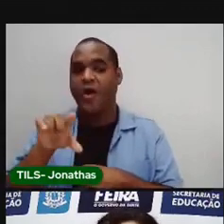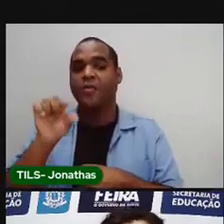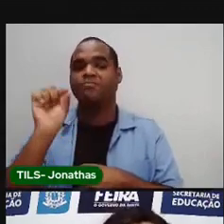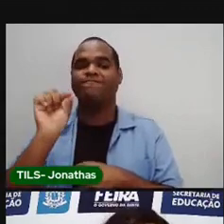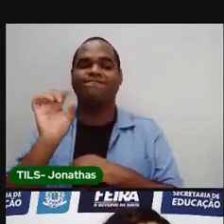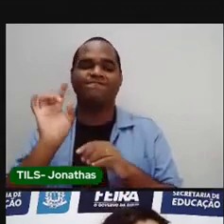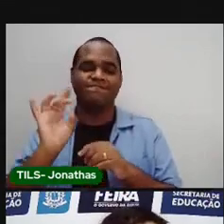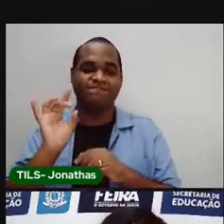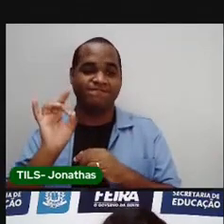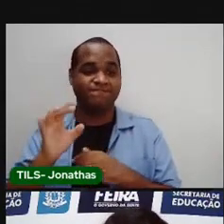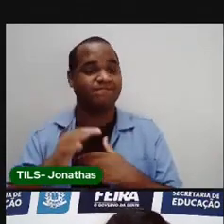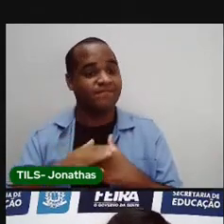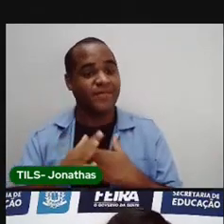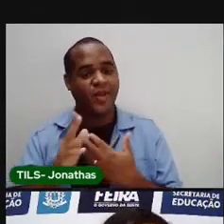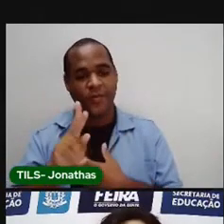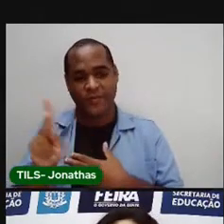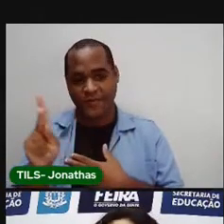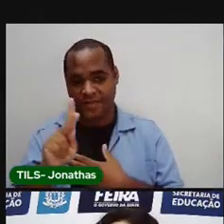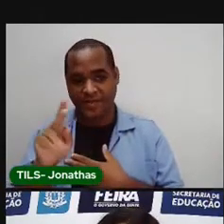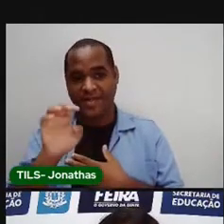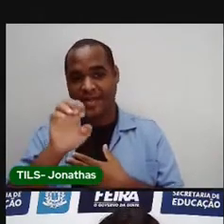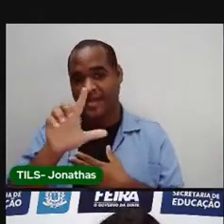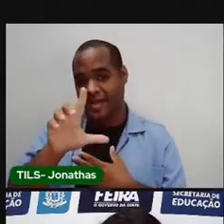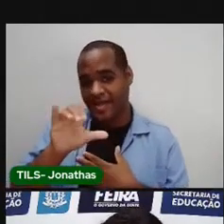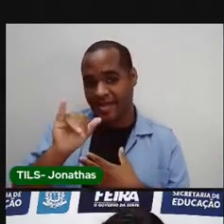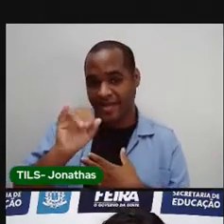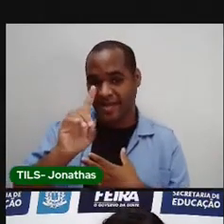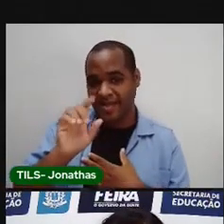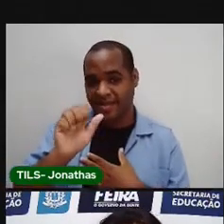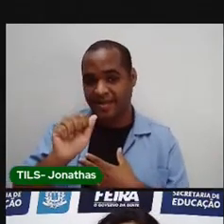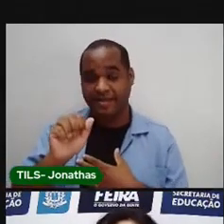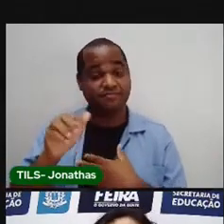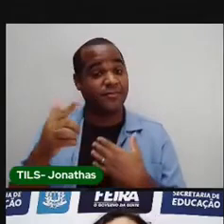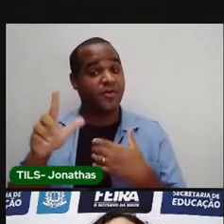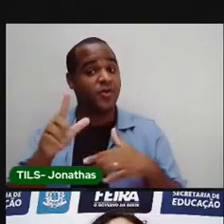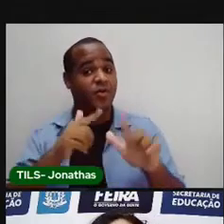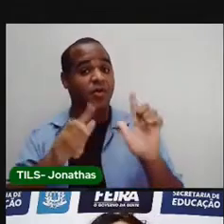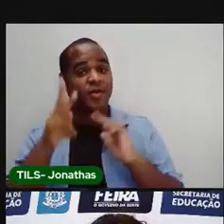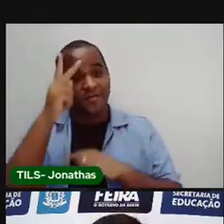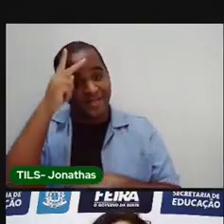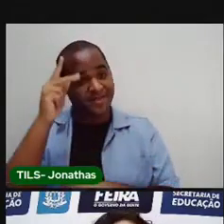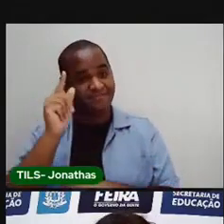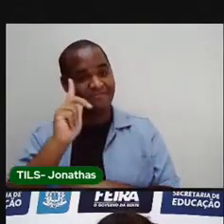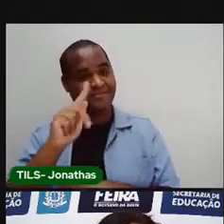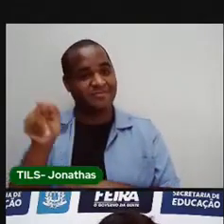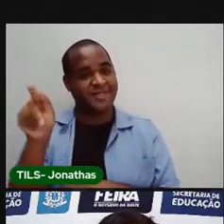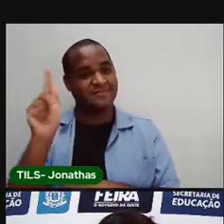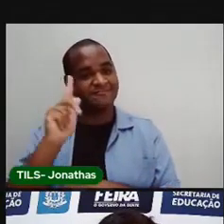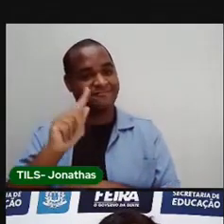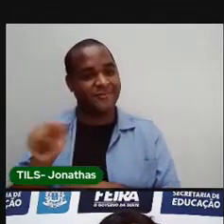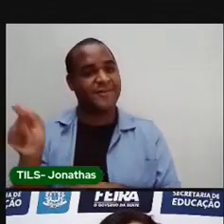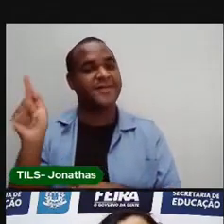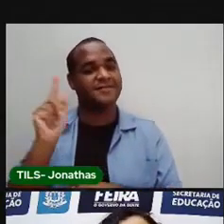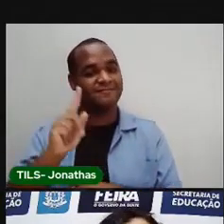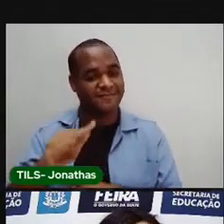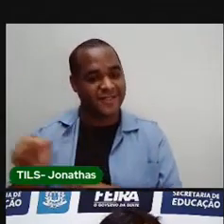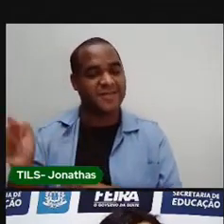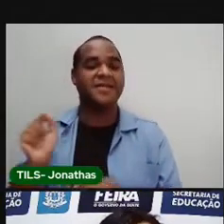posso ir. Então, para a Proélida e para muitas outras pessoas, é semanalmente.